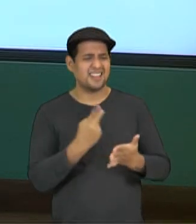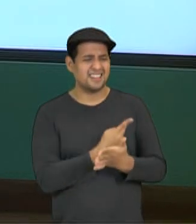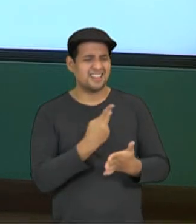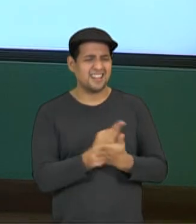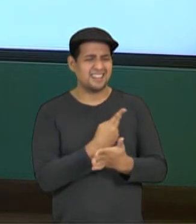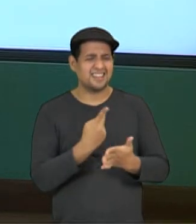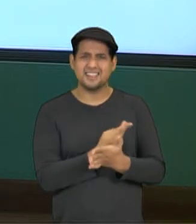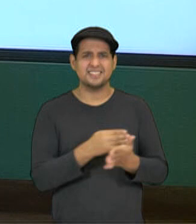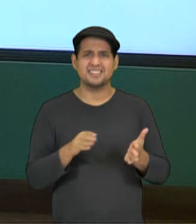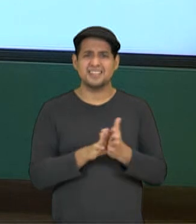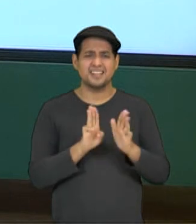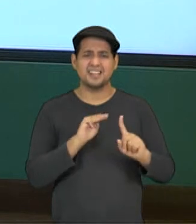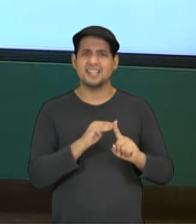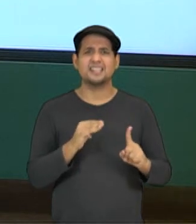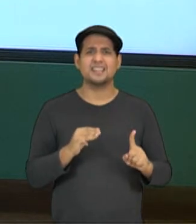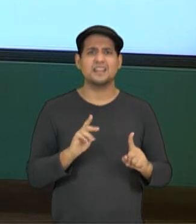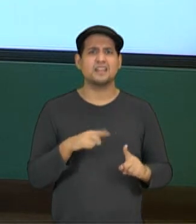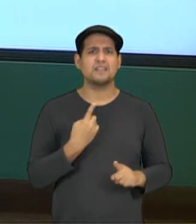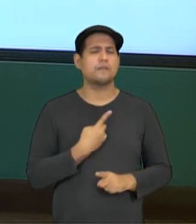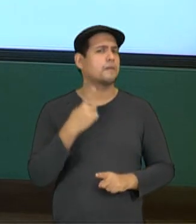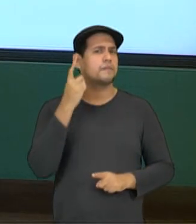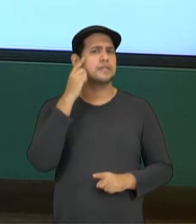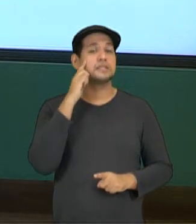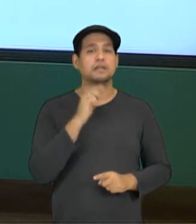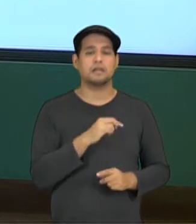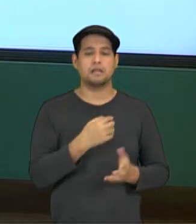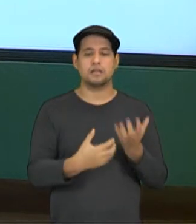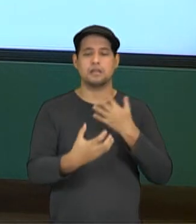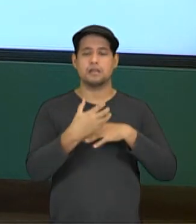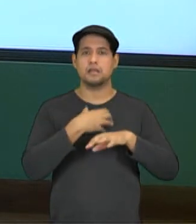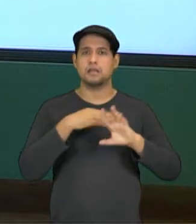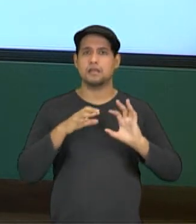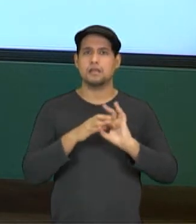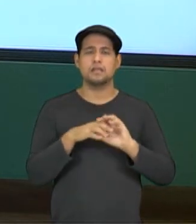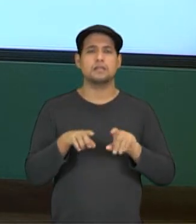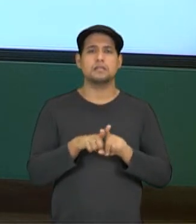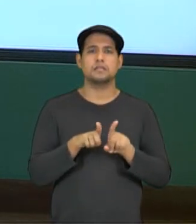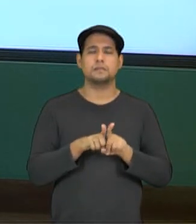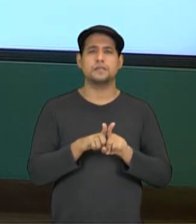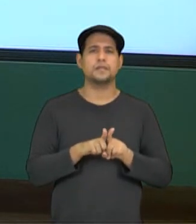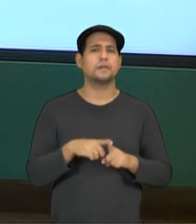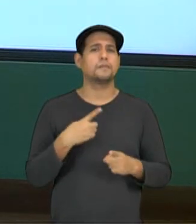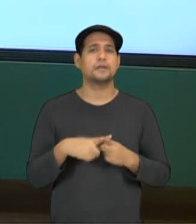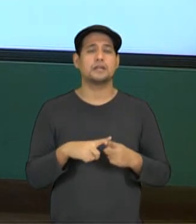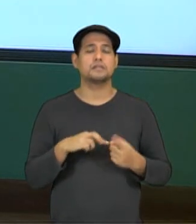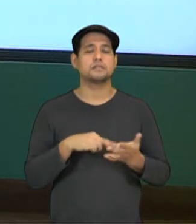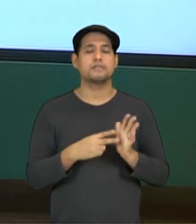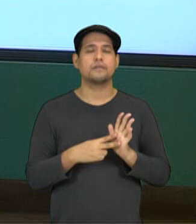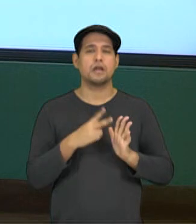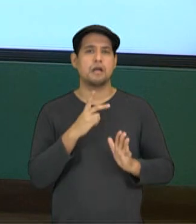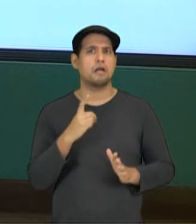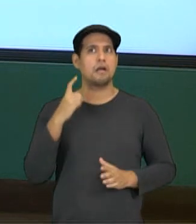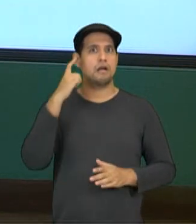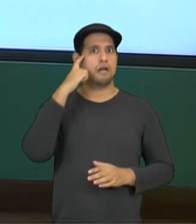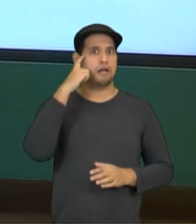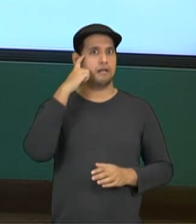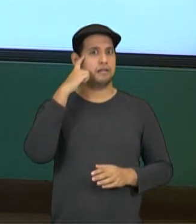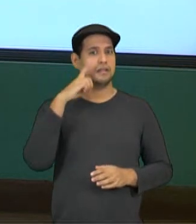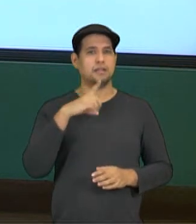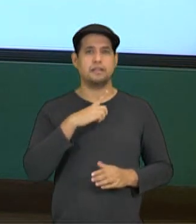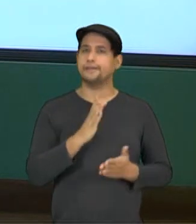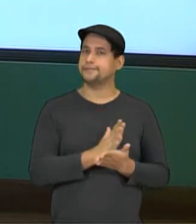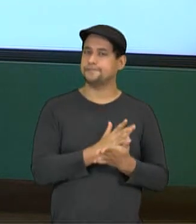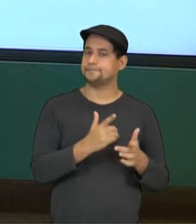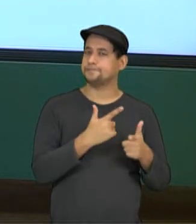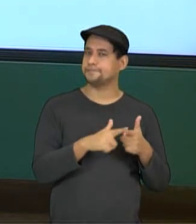a gente não atingiu a nossa meta, vamos pensar na resiliência. Porque a resiliência é a nossa capacidade em lidar com